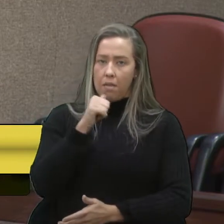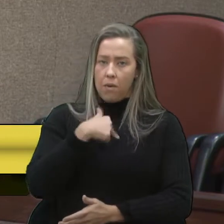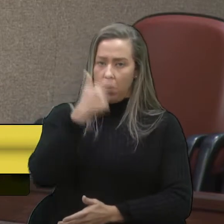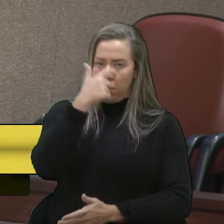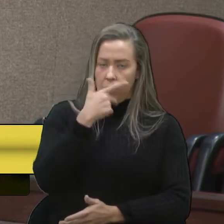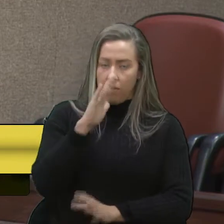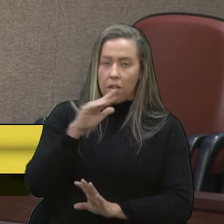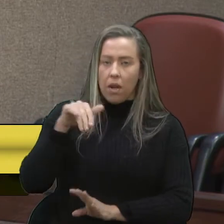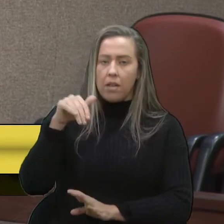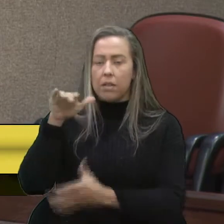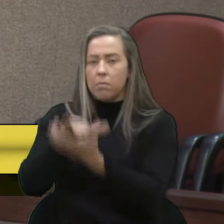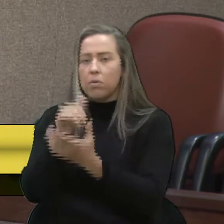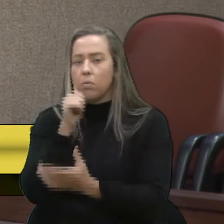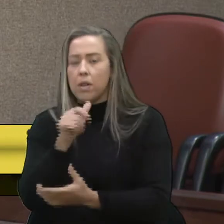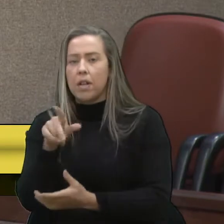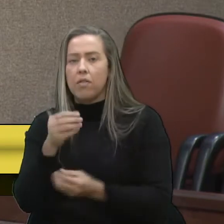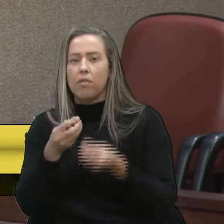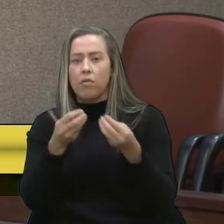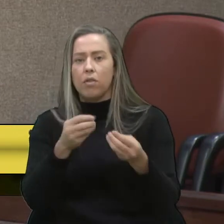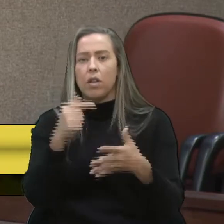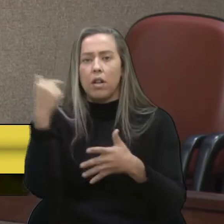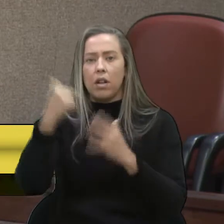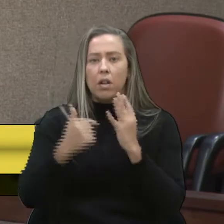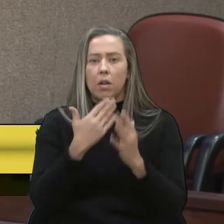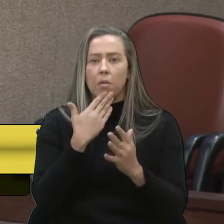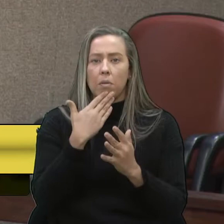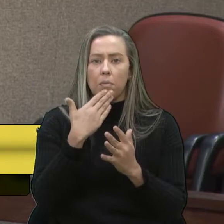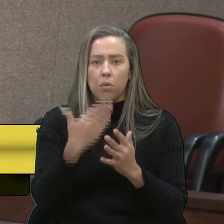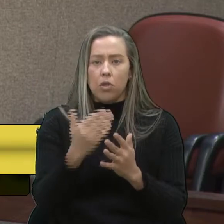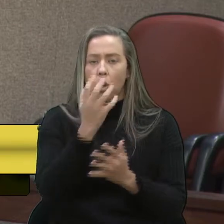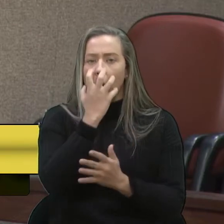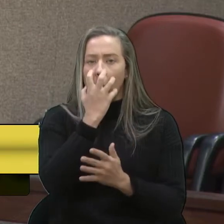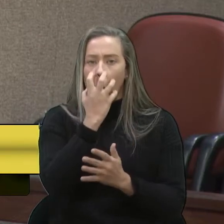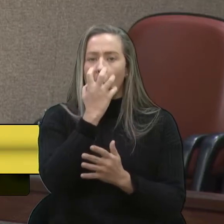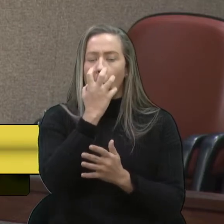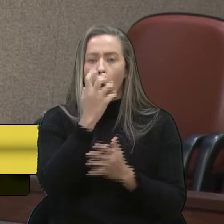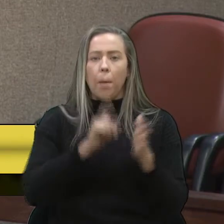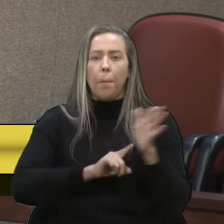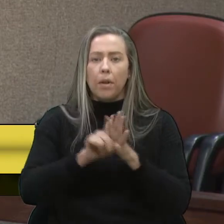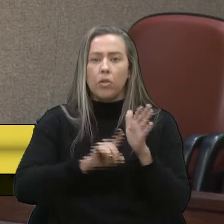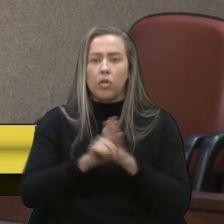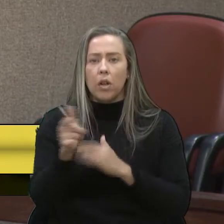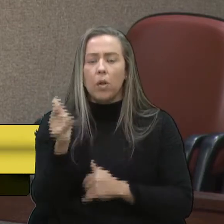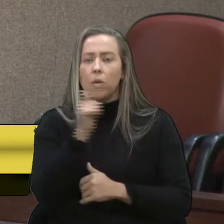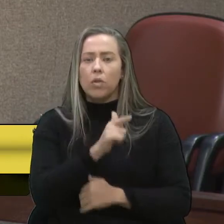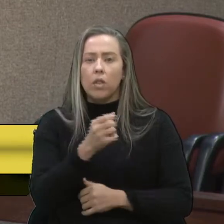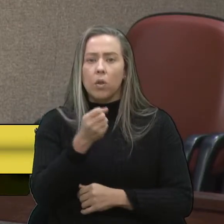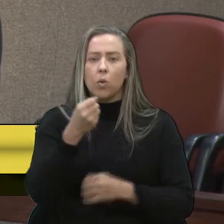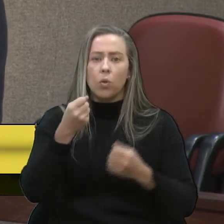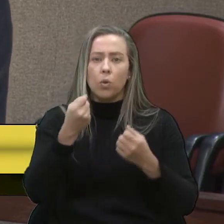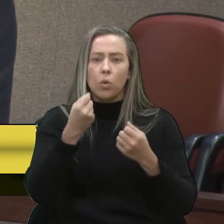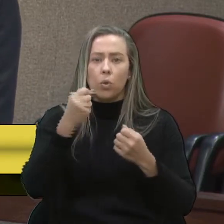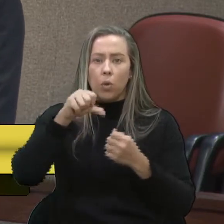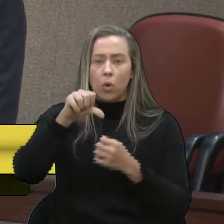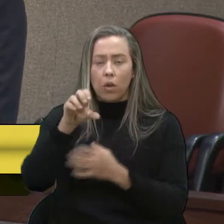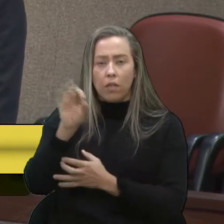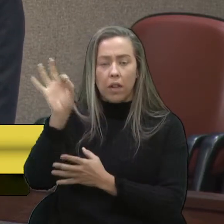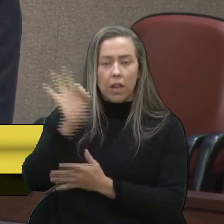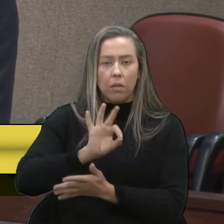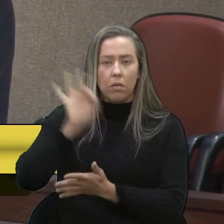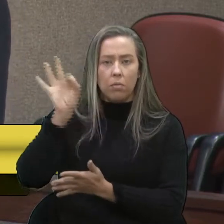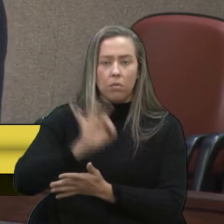esposa. Foram oferidos diversas vezes a sua oxigenação, até que se conseguisse um número superior a 90%,